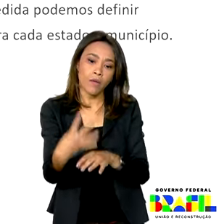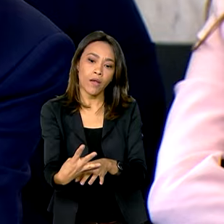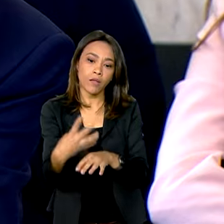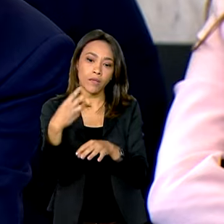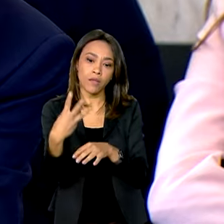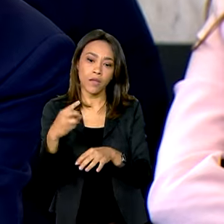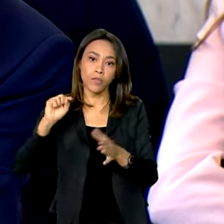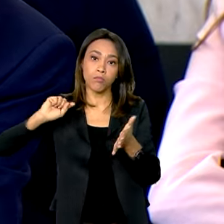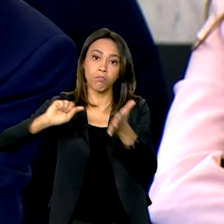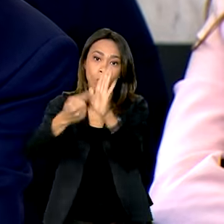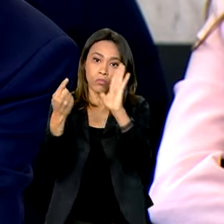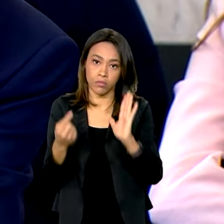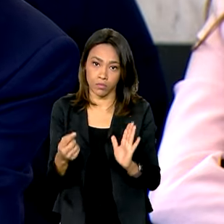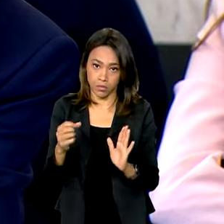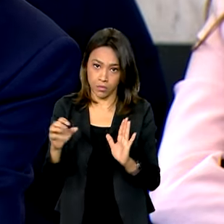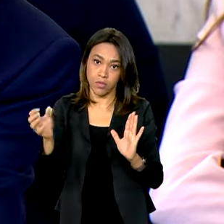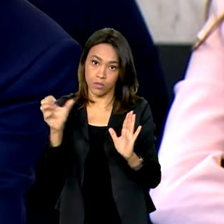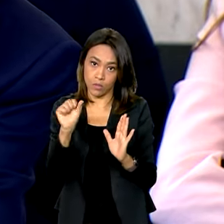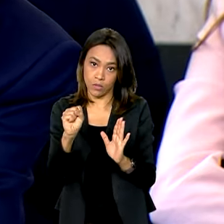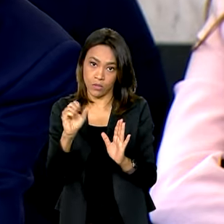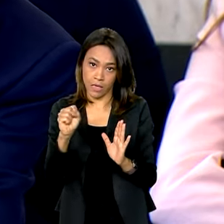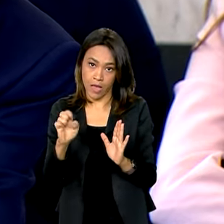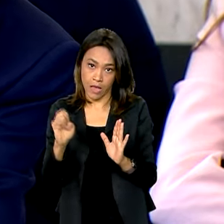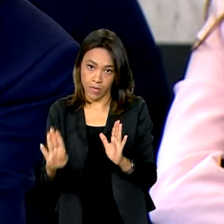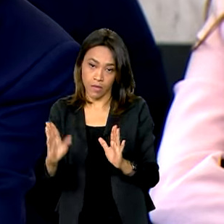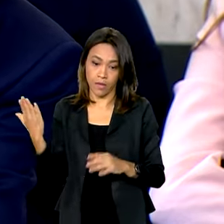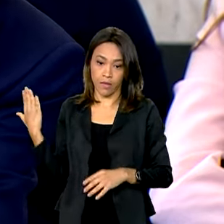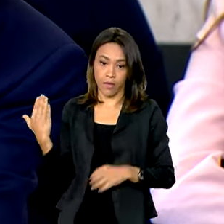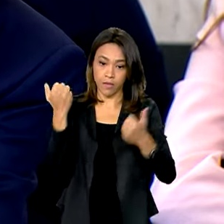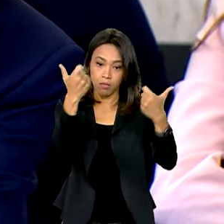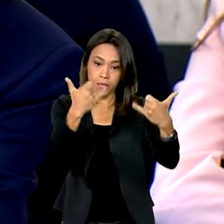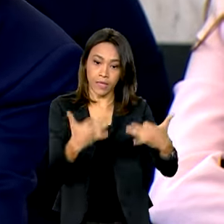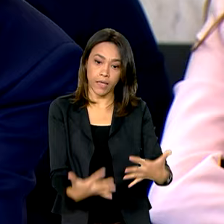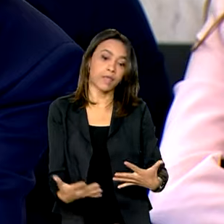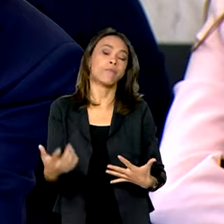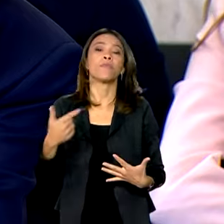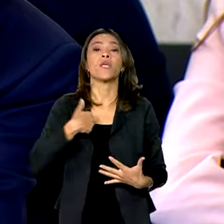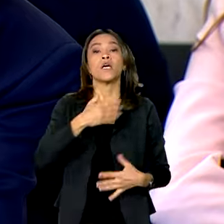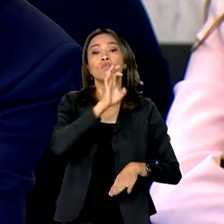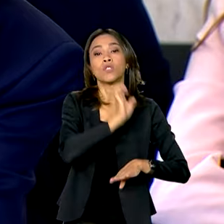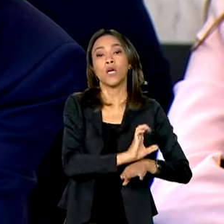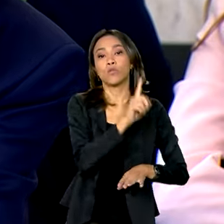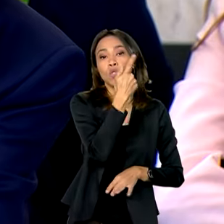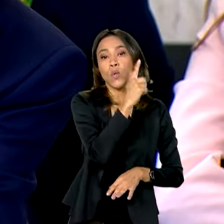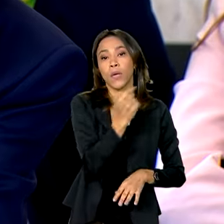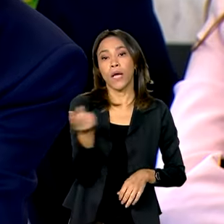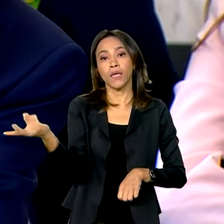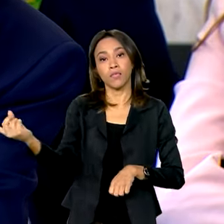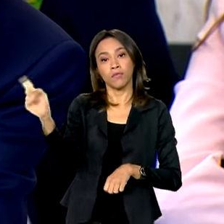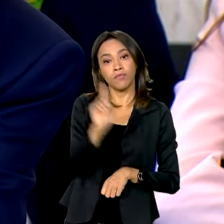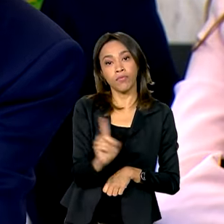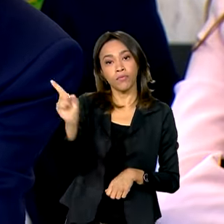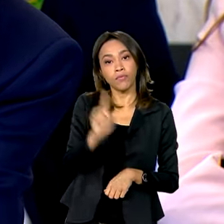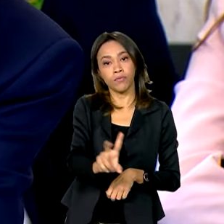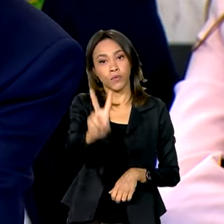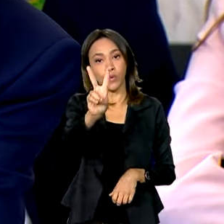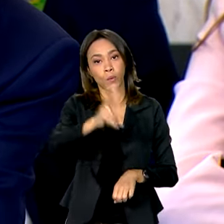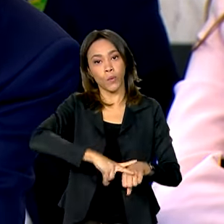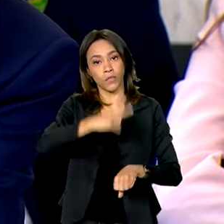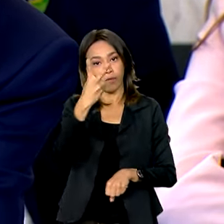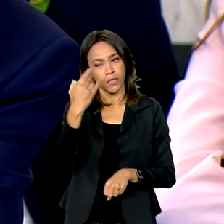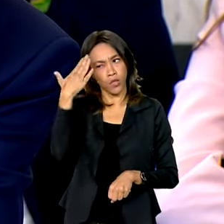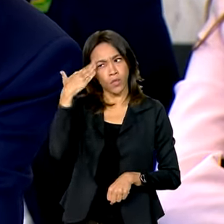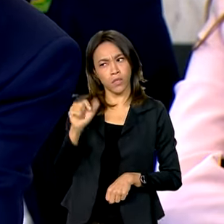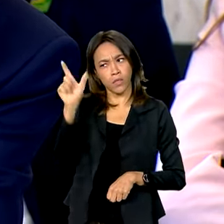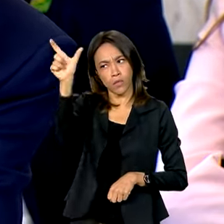Saeb. Meus cumprimentos, ministro. Tive a oportunidade de recebê-lo em Goiás em duas oportunidades. Eu da sua